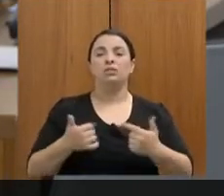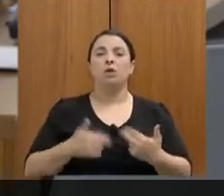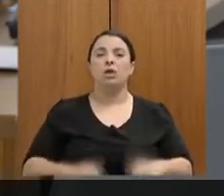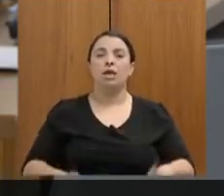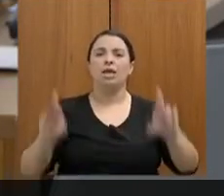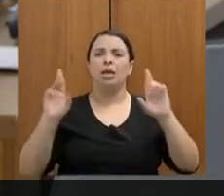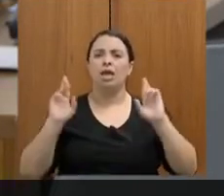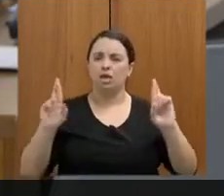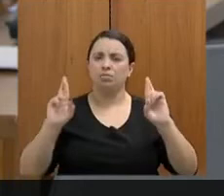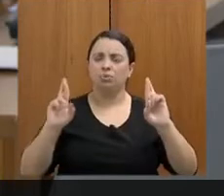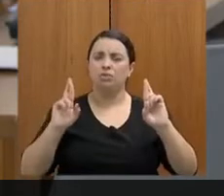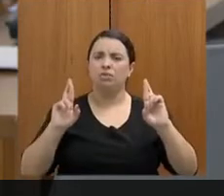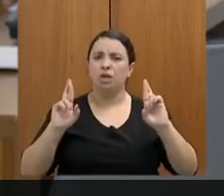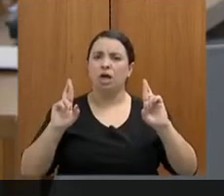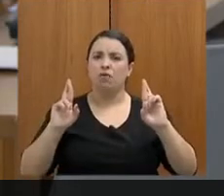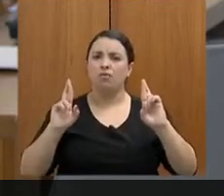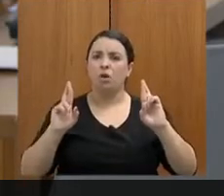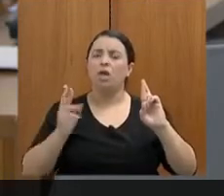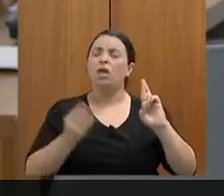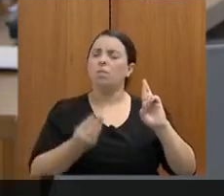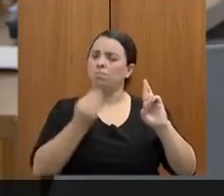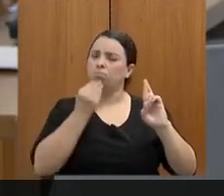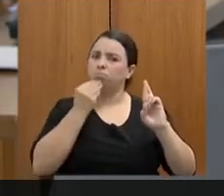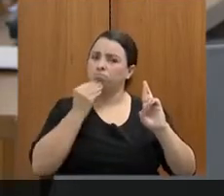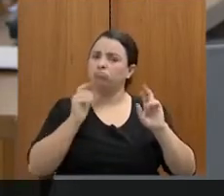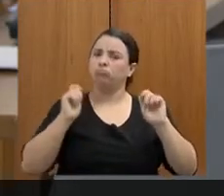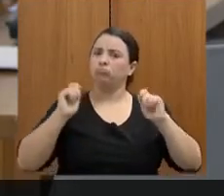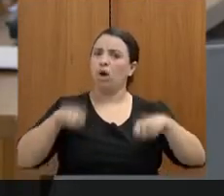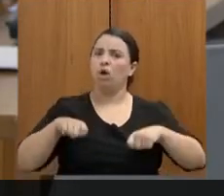e possível de melhorar a vida das pessoas.